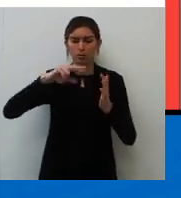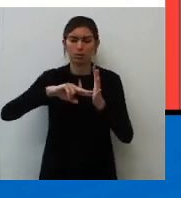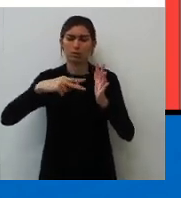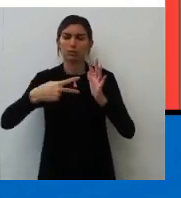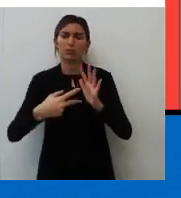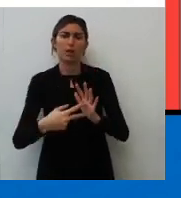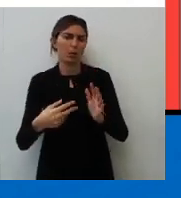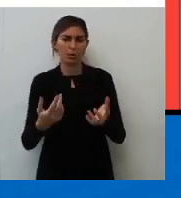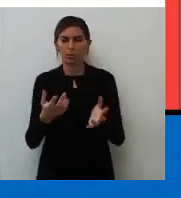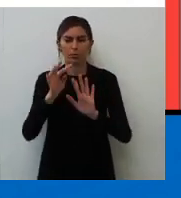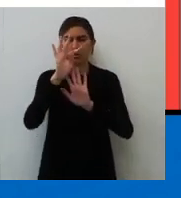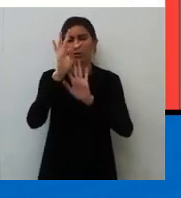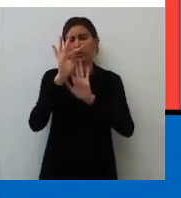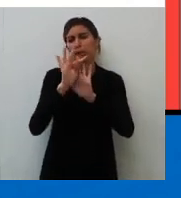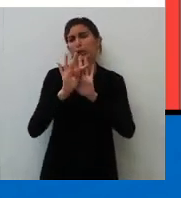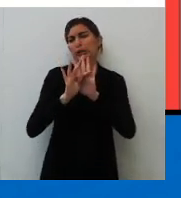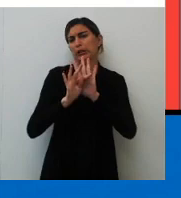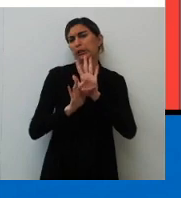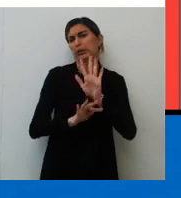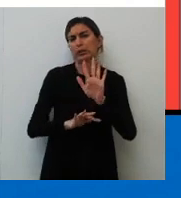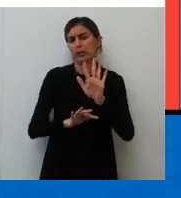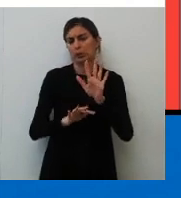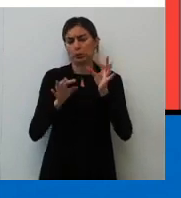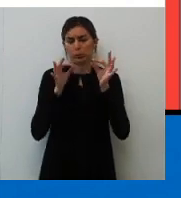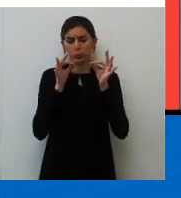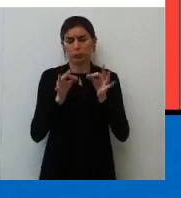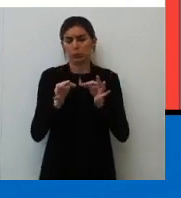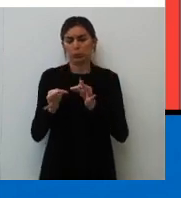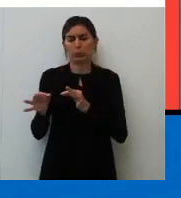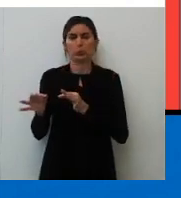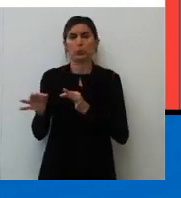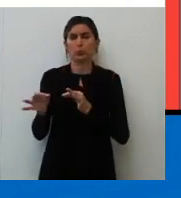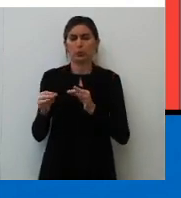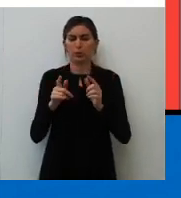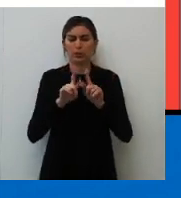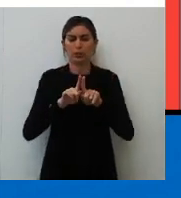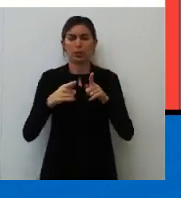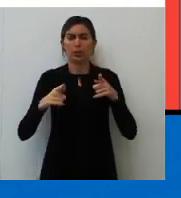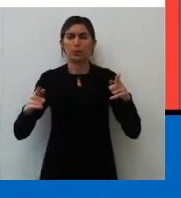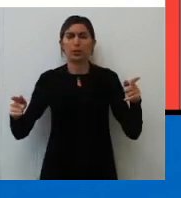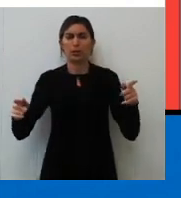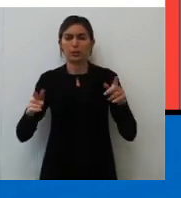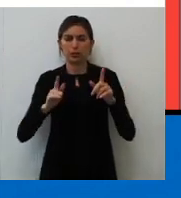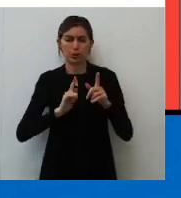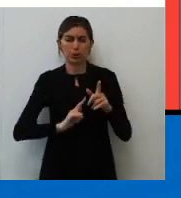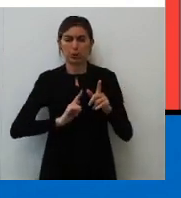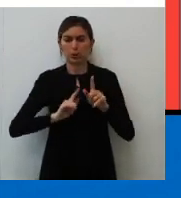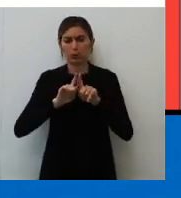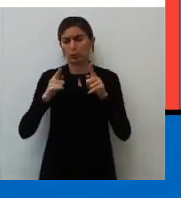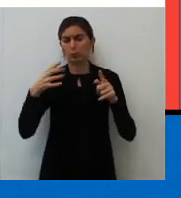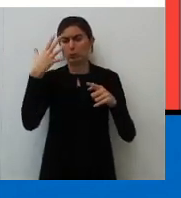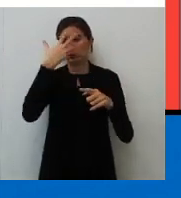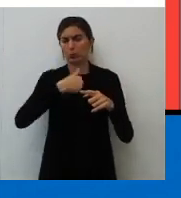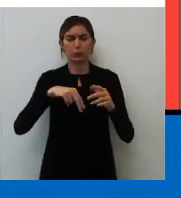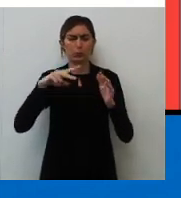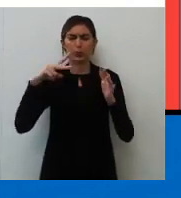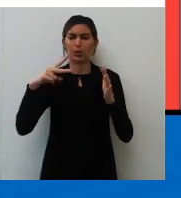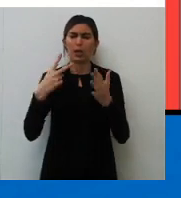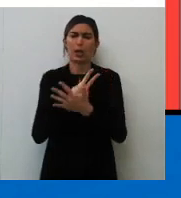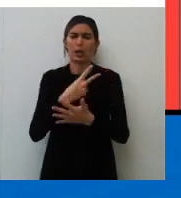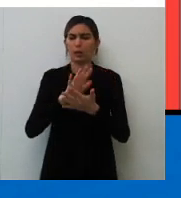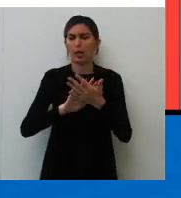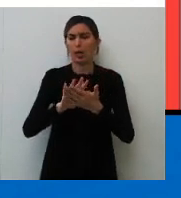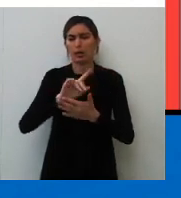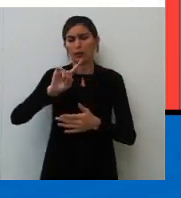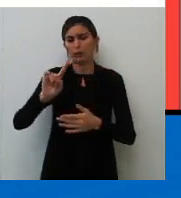Então, não adianta estar um texto completamente certinho em relação à gramática, né? Todo bonitinho, sem um erro de vírgula,